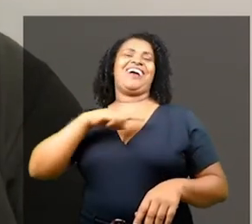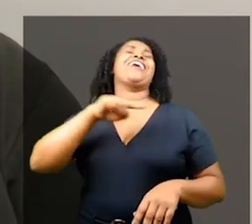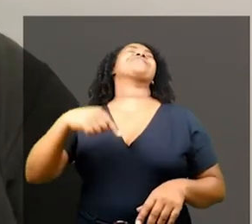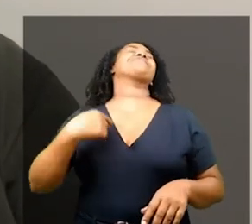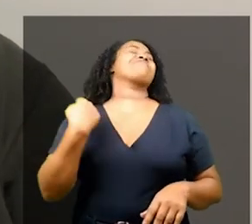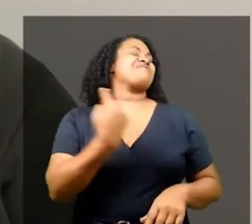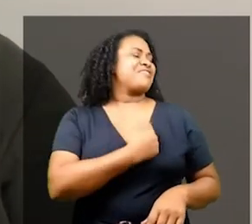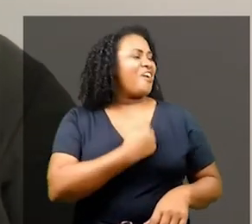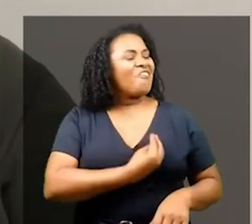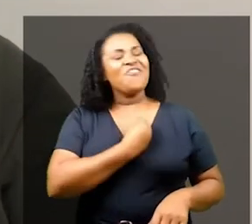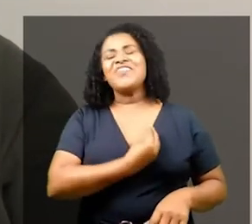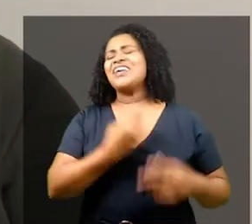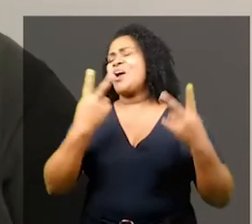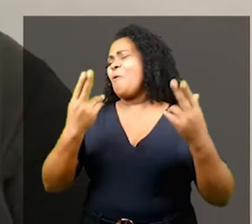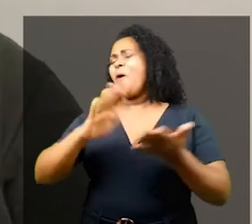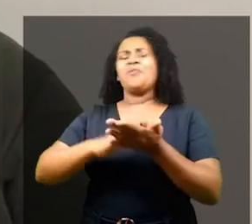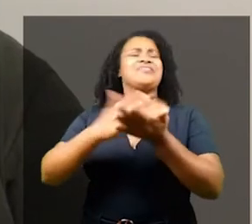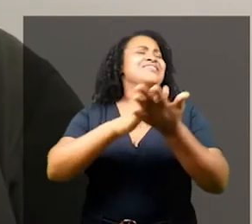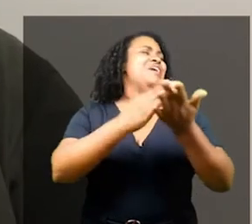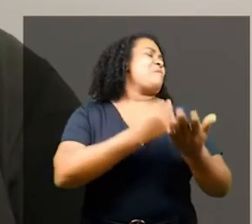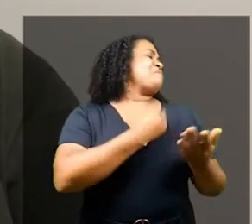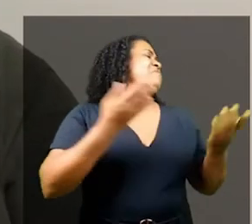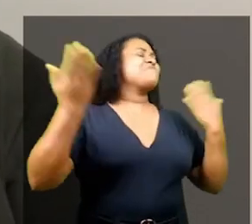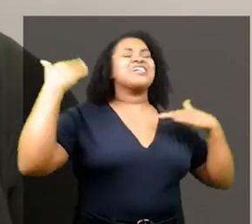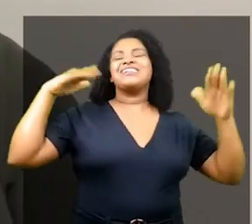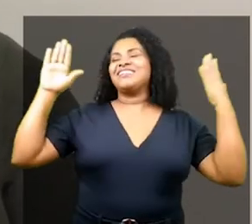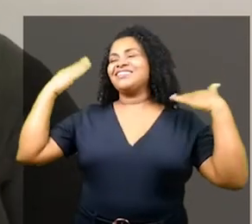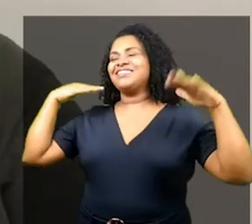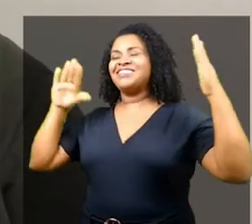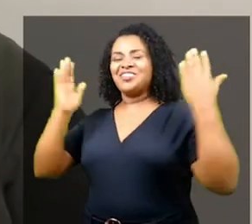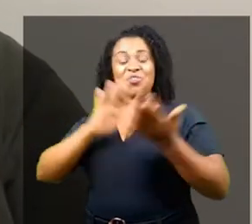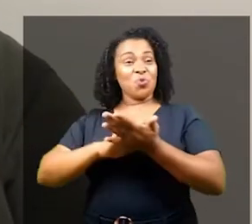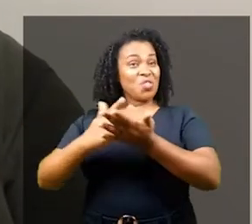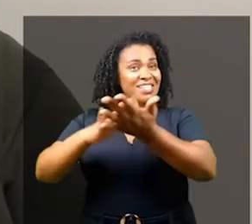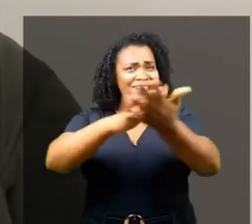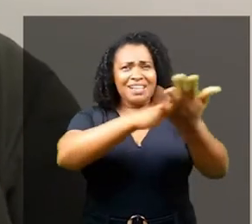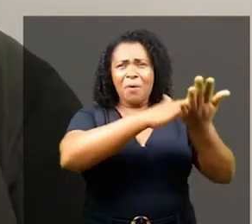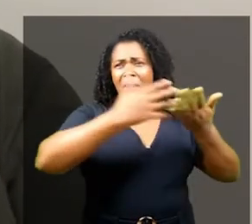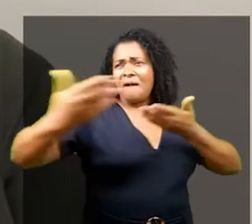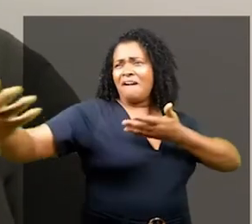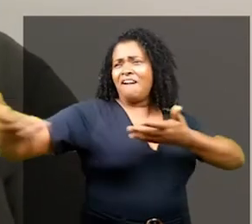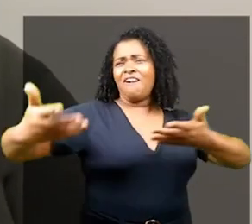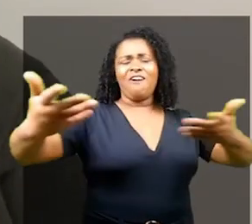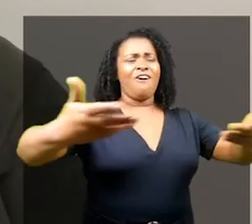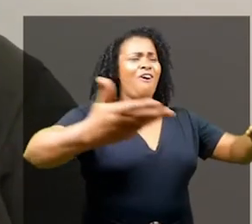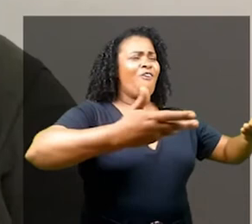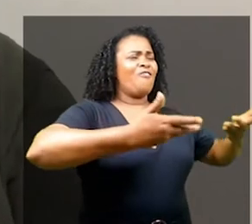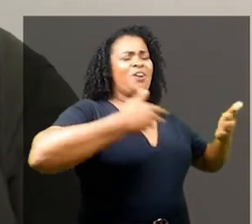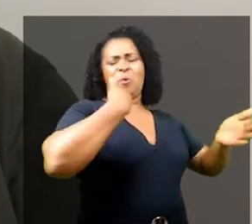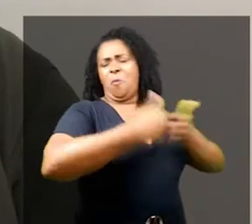nós continuamos vivas como o próprio samba vive. O samba que